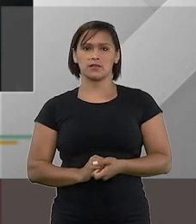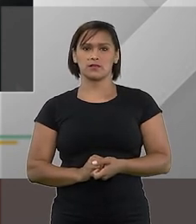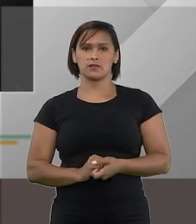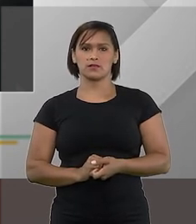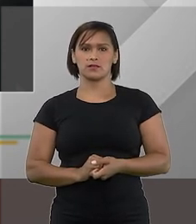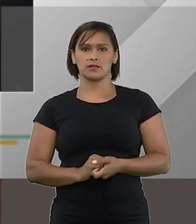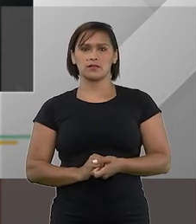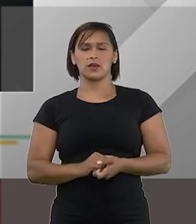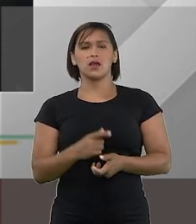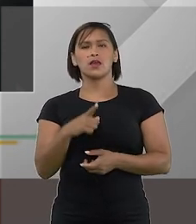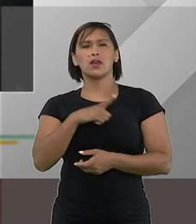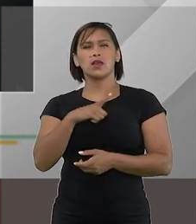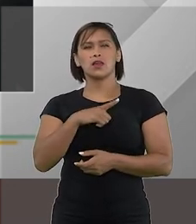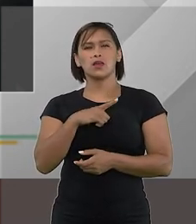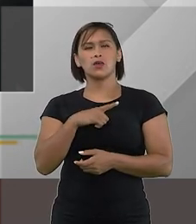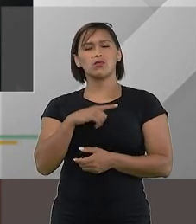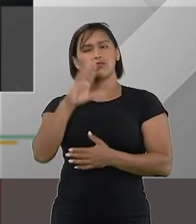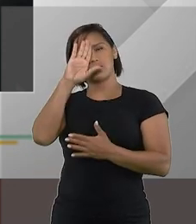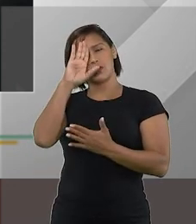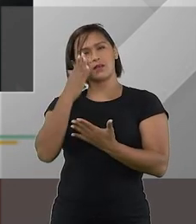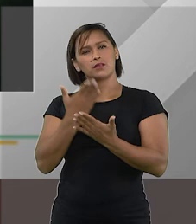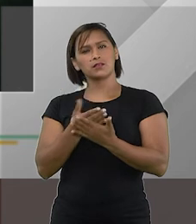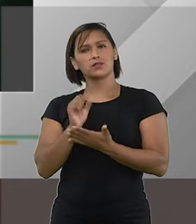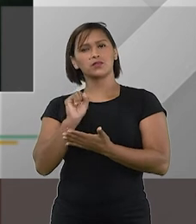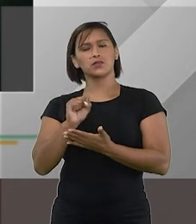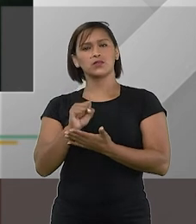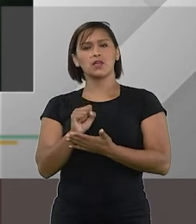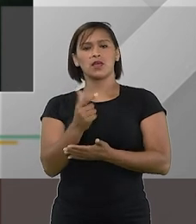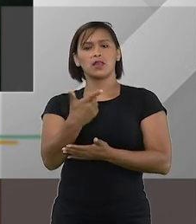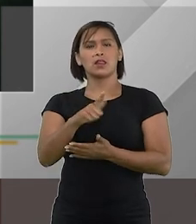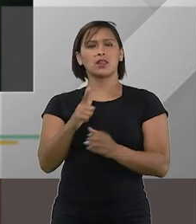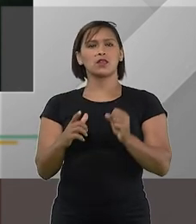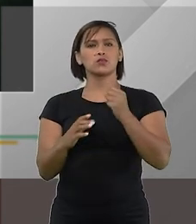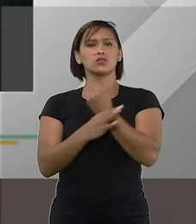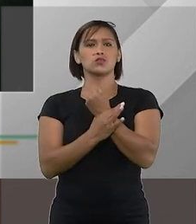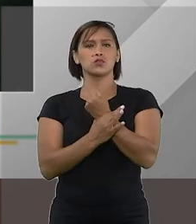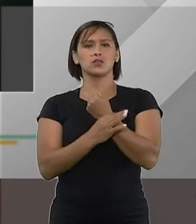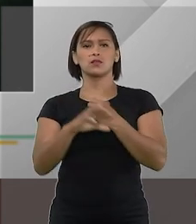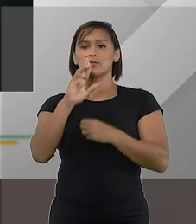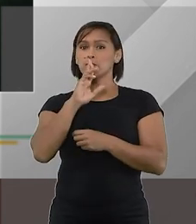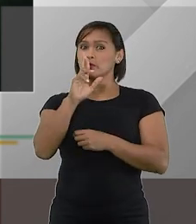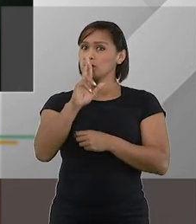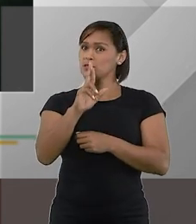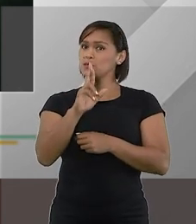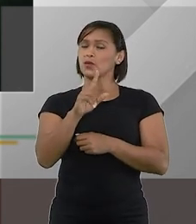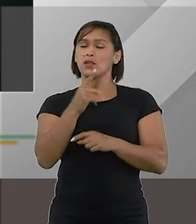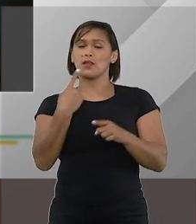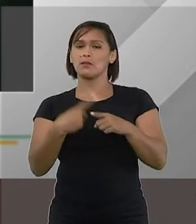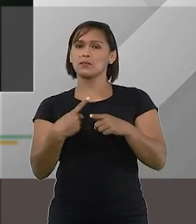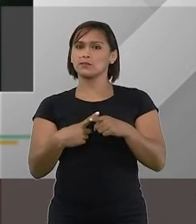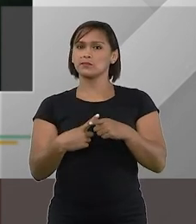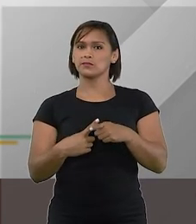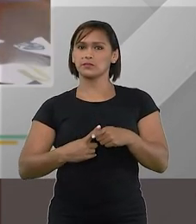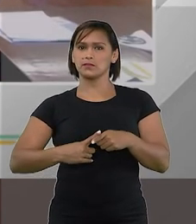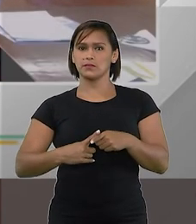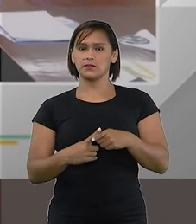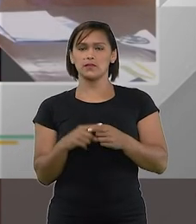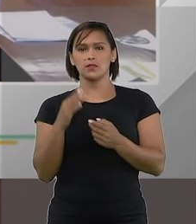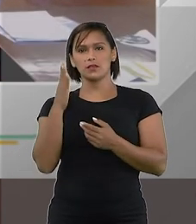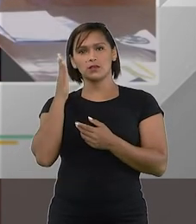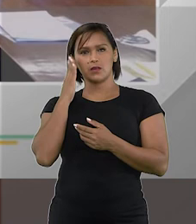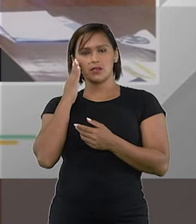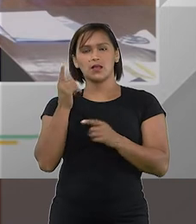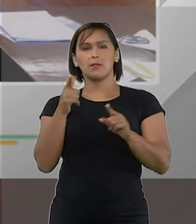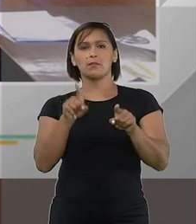eu tenho a impressão que não há segurança para responder isso aí porque nós